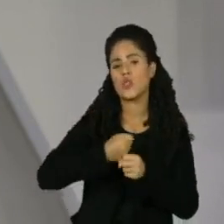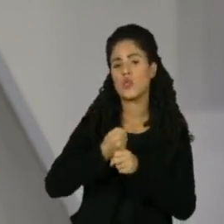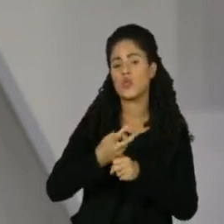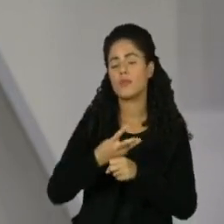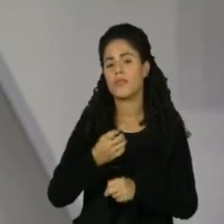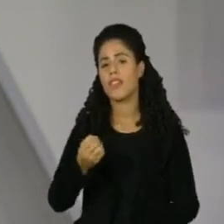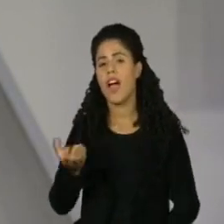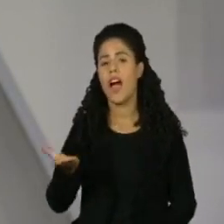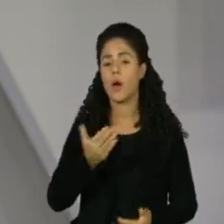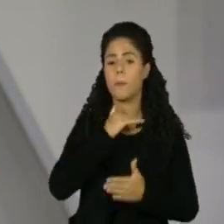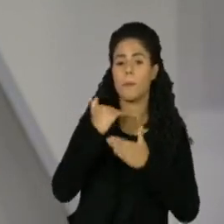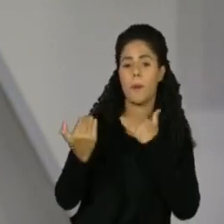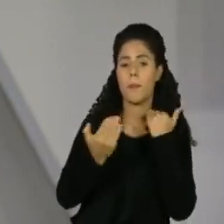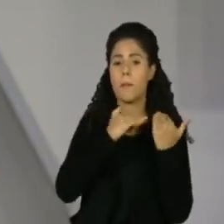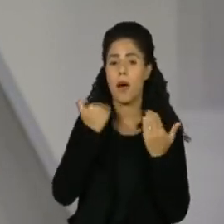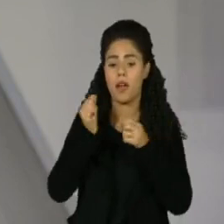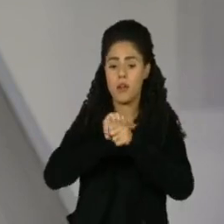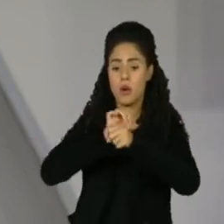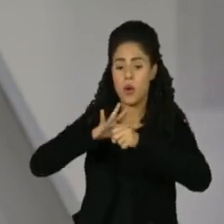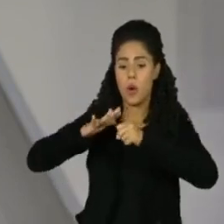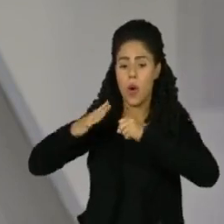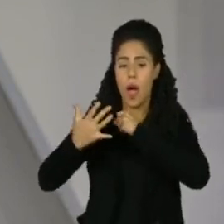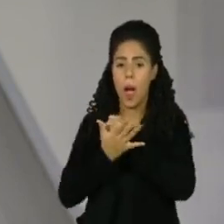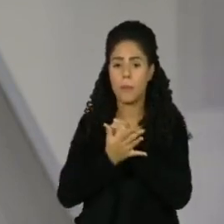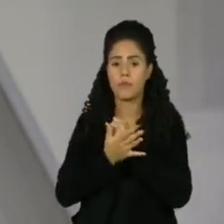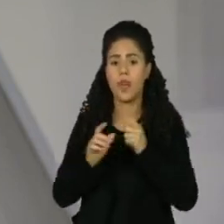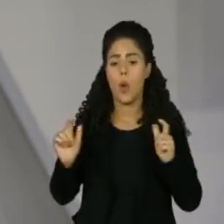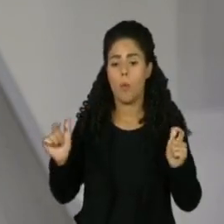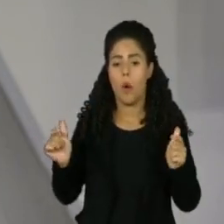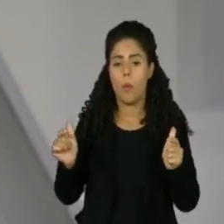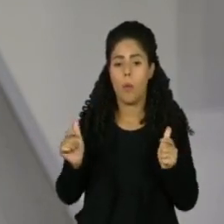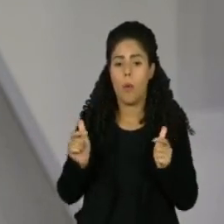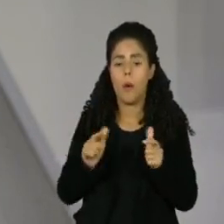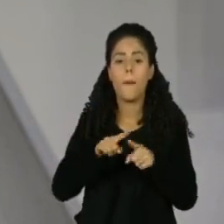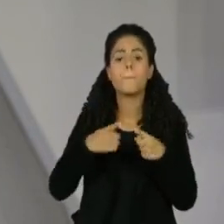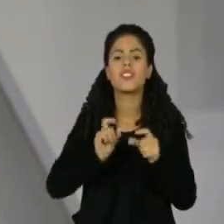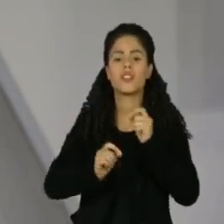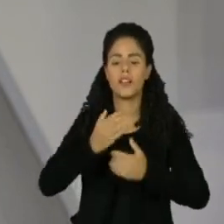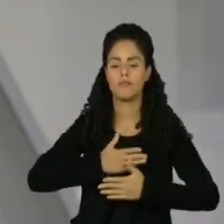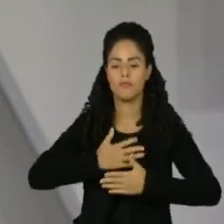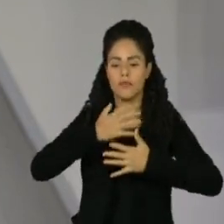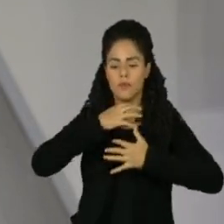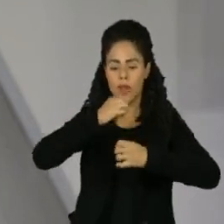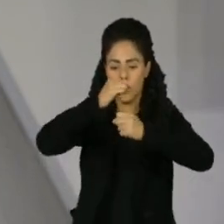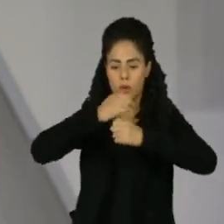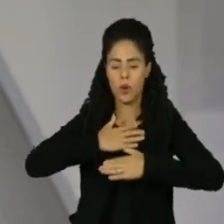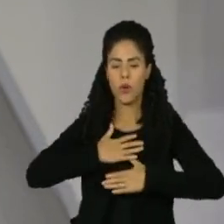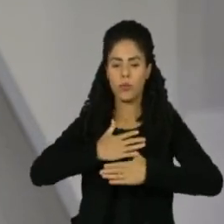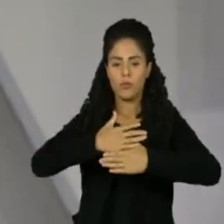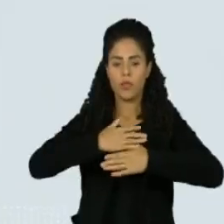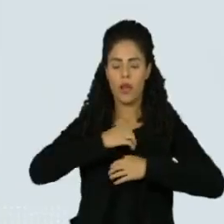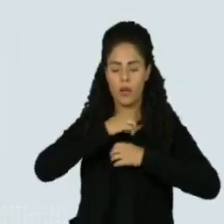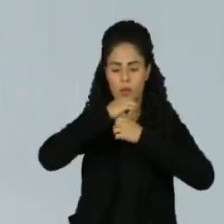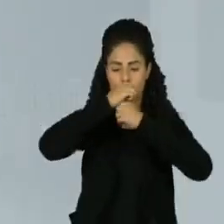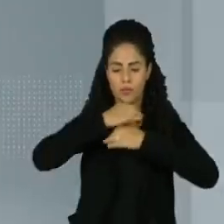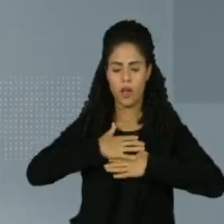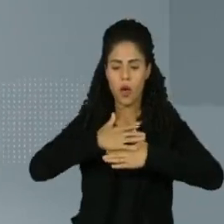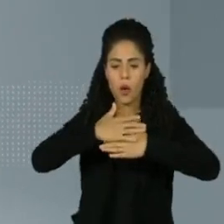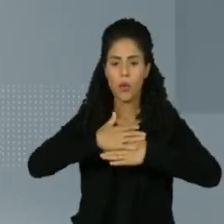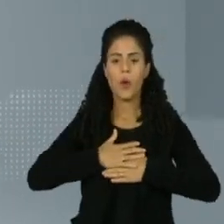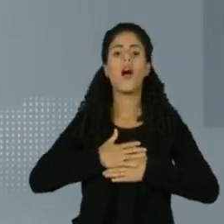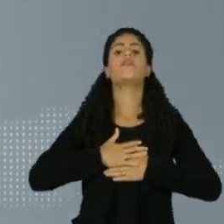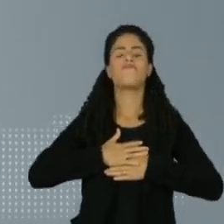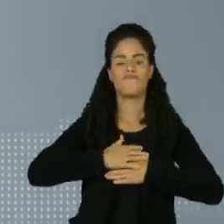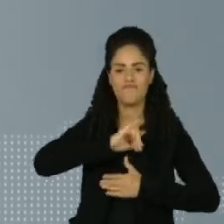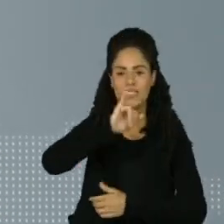Os falecimentos pela covid-19 caíram, mas as doenças respiratórias fizeram mais vítimas. Em